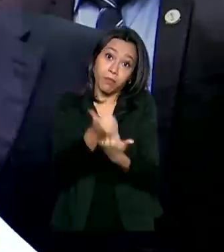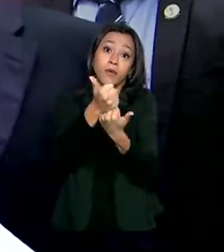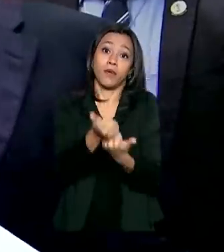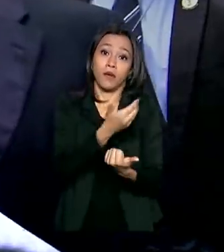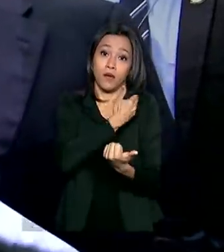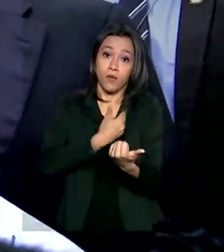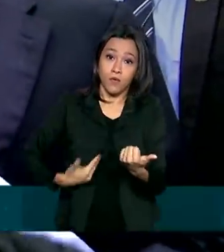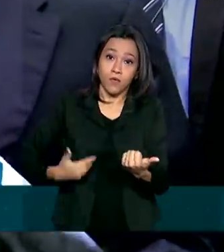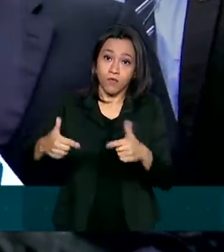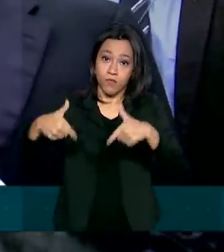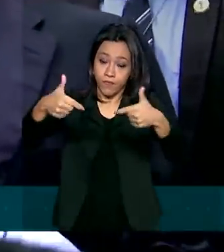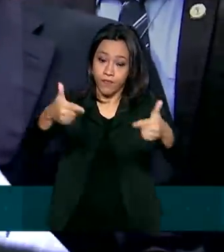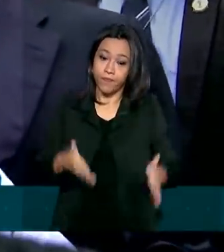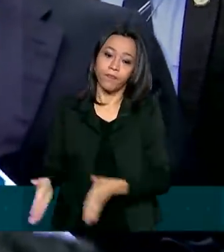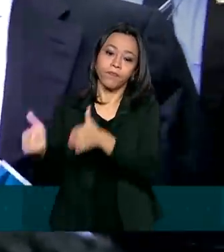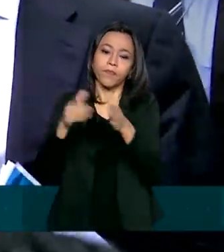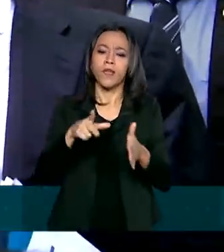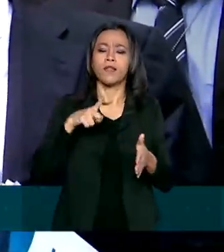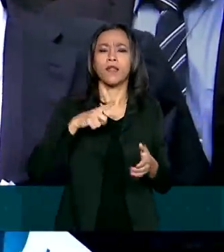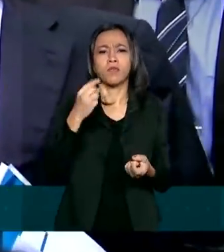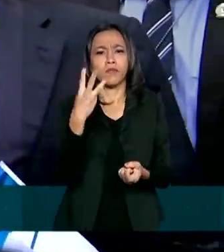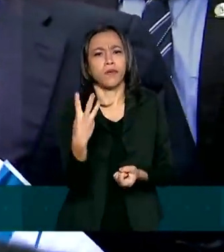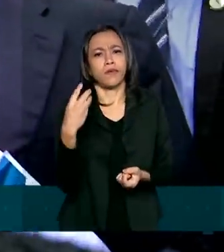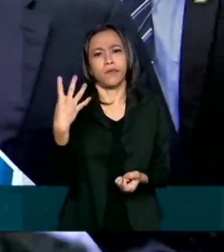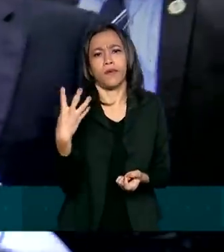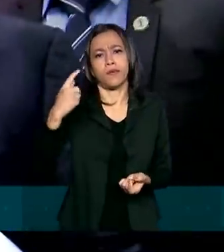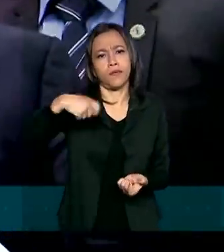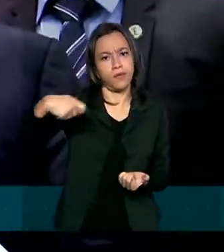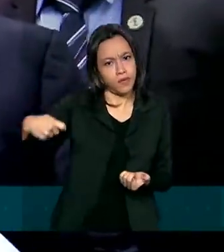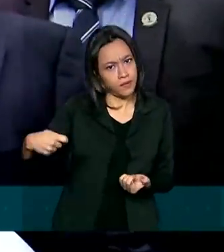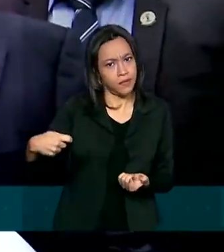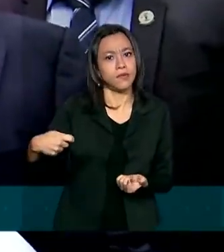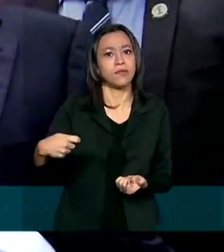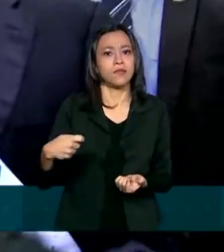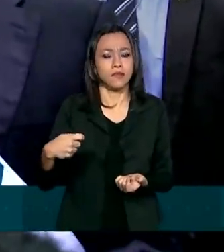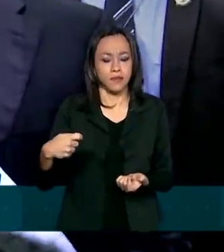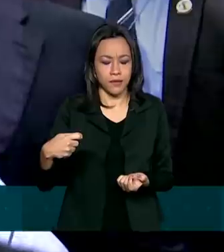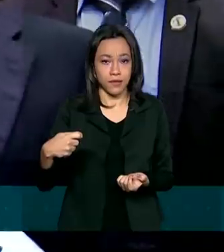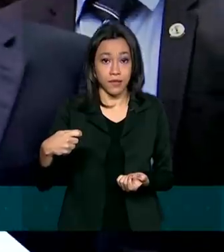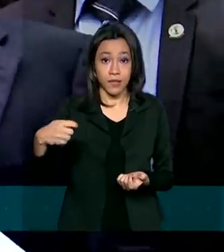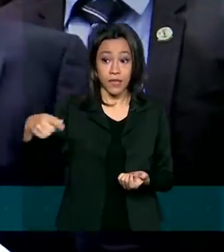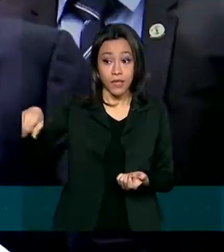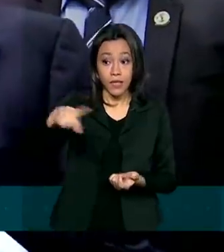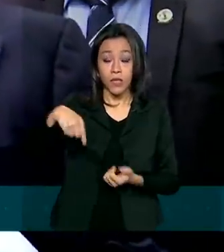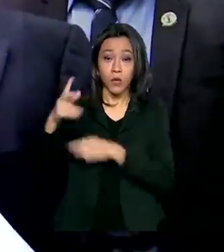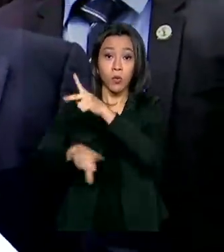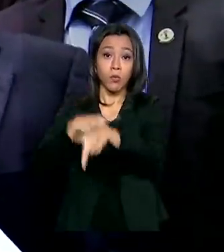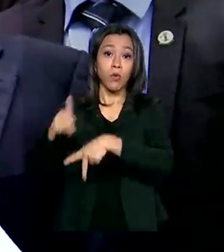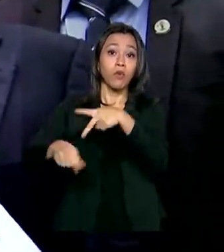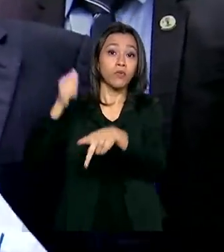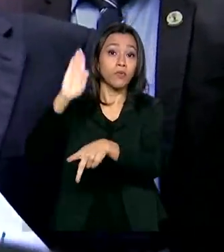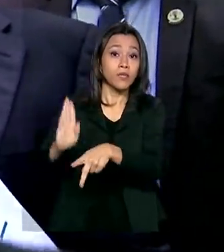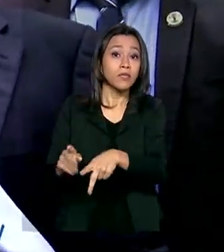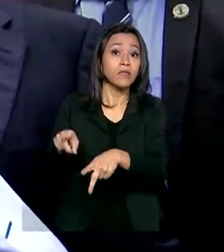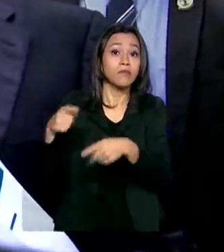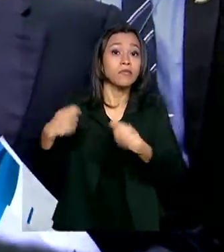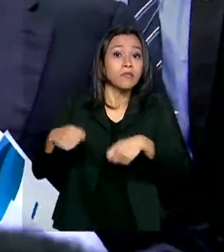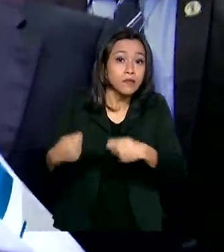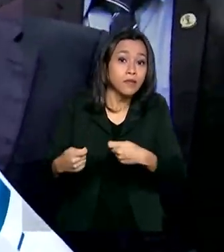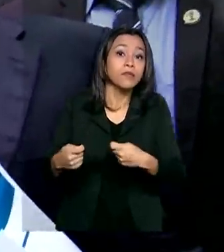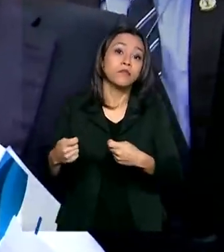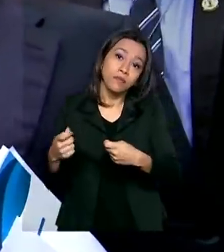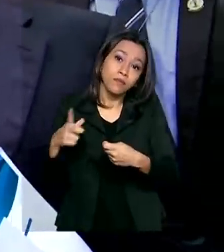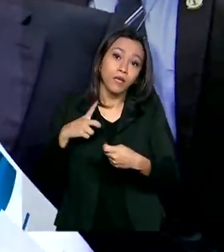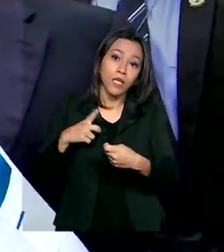Nessa camada de proteção temos aí três, quatro meses que a população brasileira tem meios de subsistência.